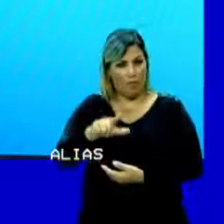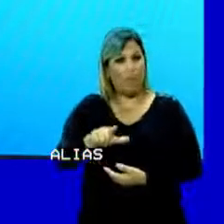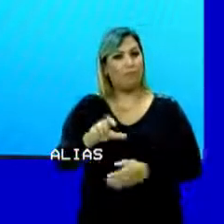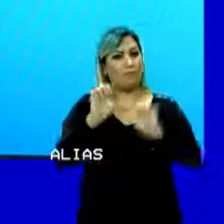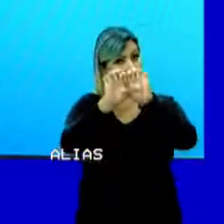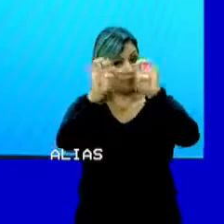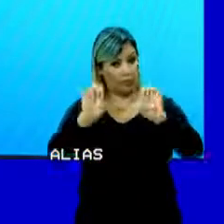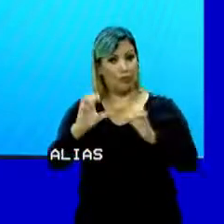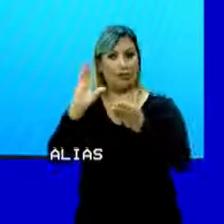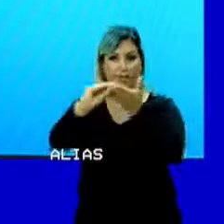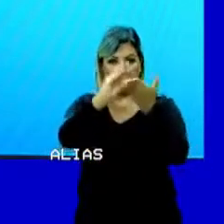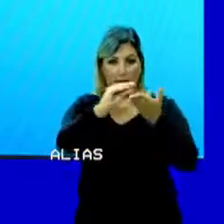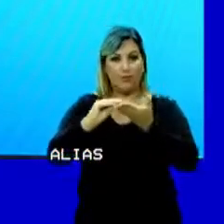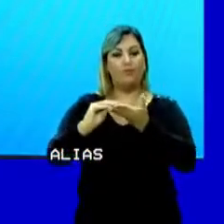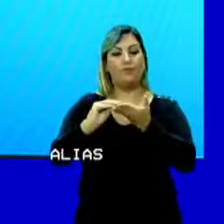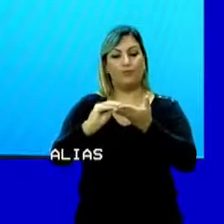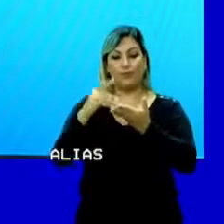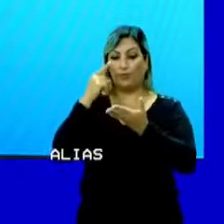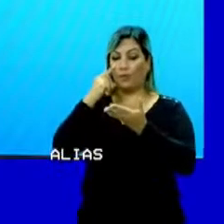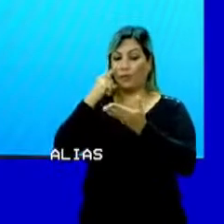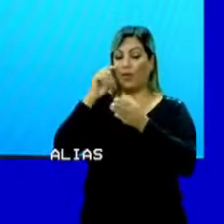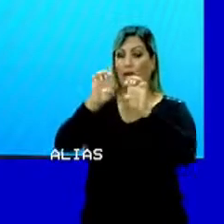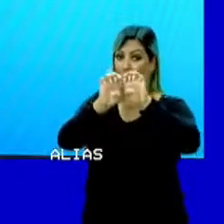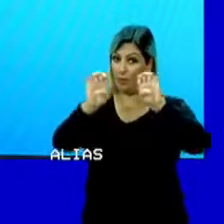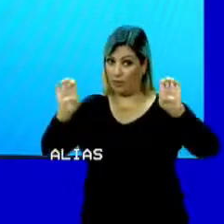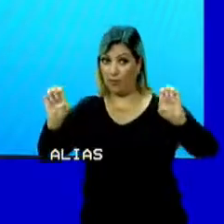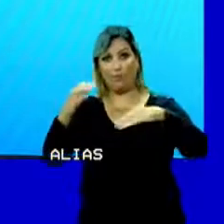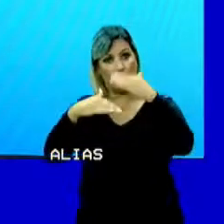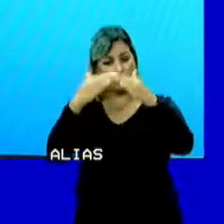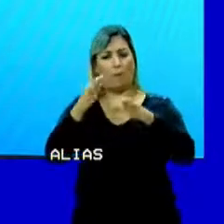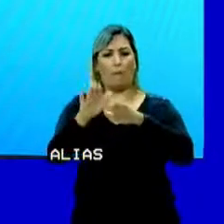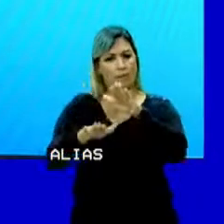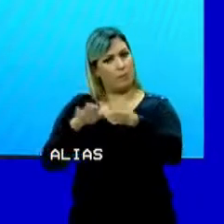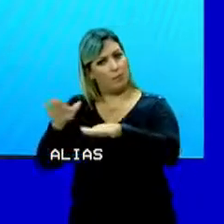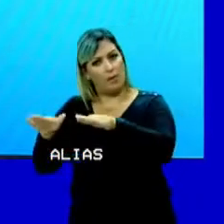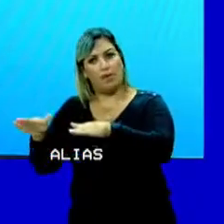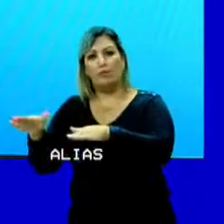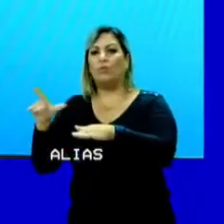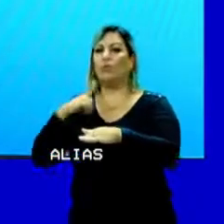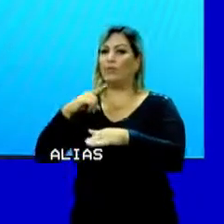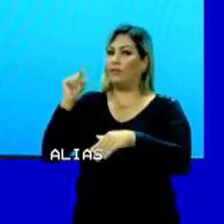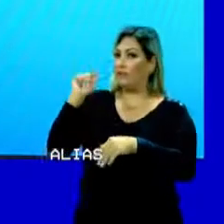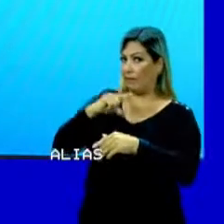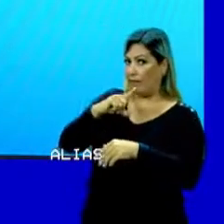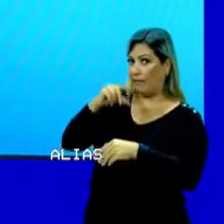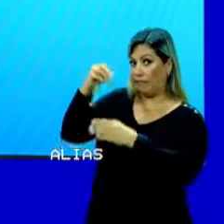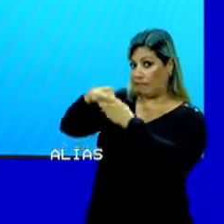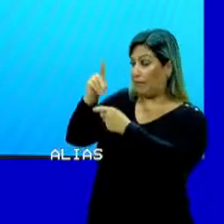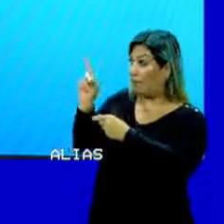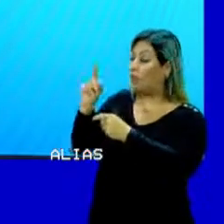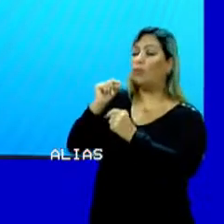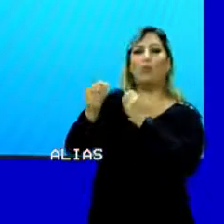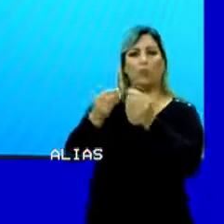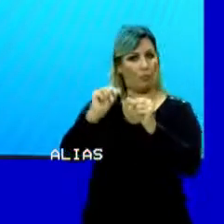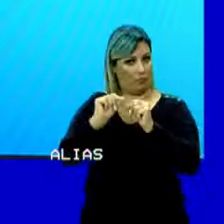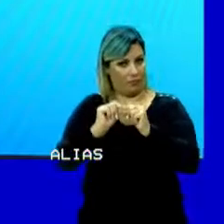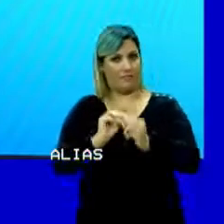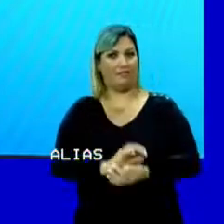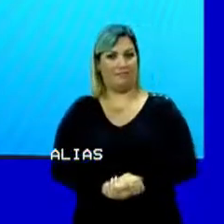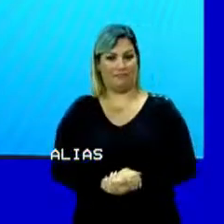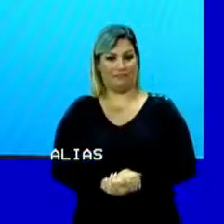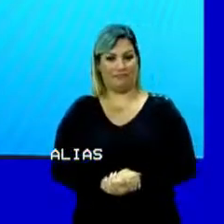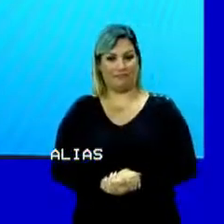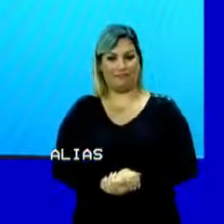a estrutura dos dados, a equação que vocês vão ver passo a passo. O que ele tem, o que ele quer e como fazer.